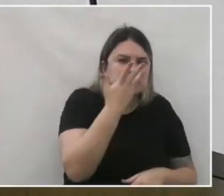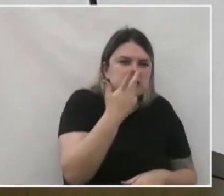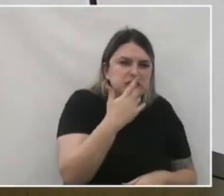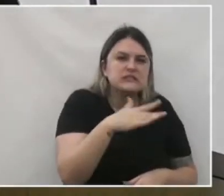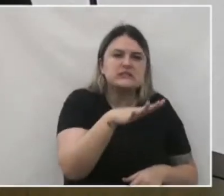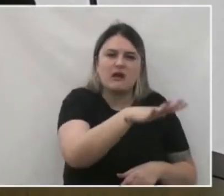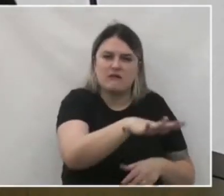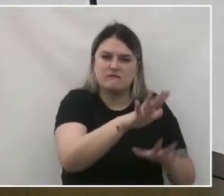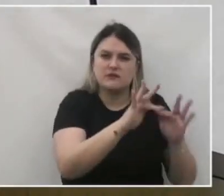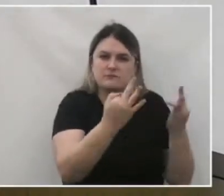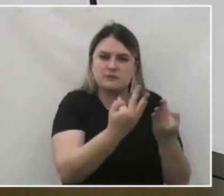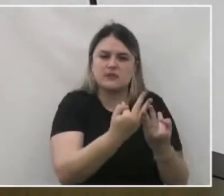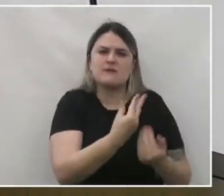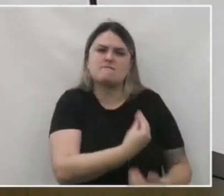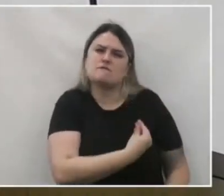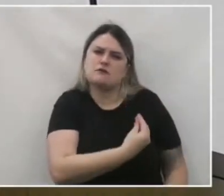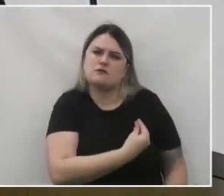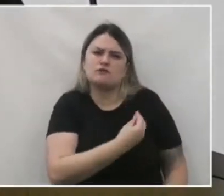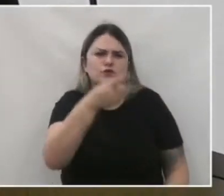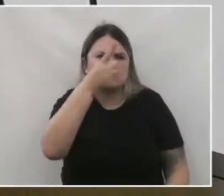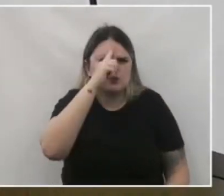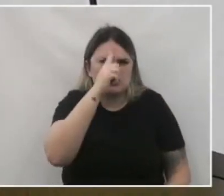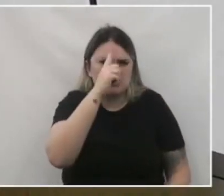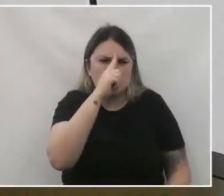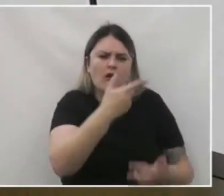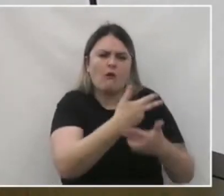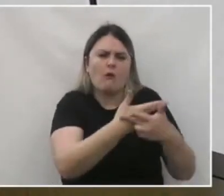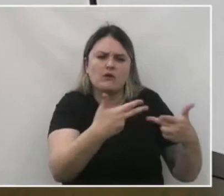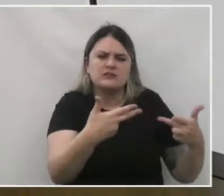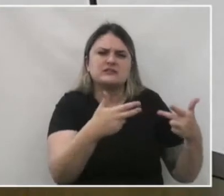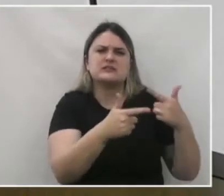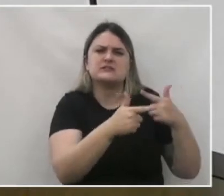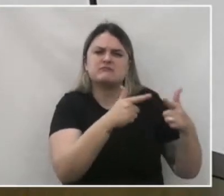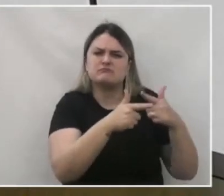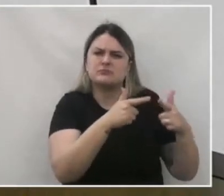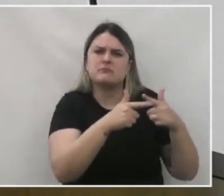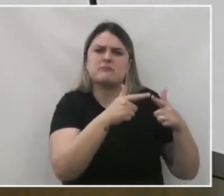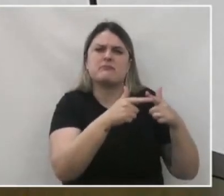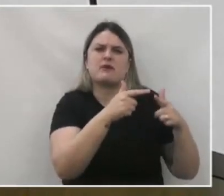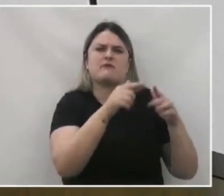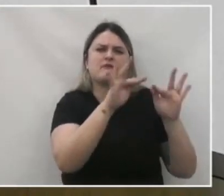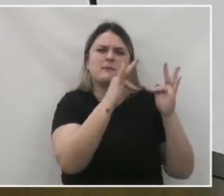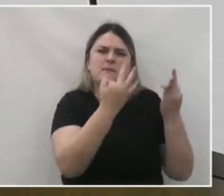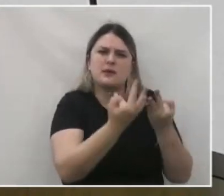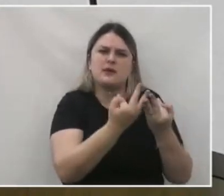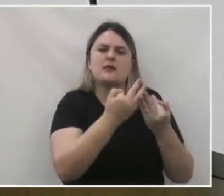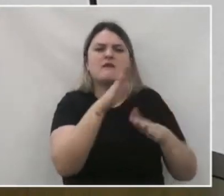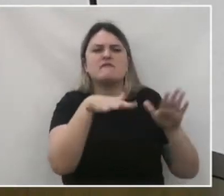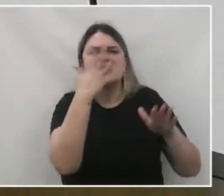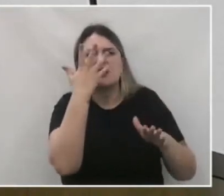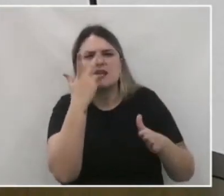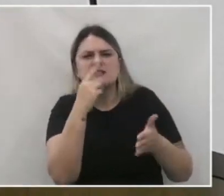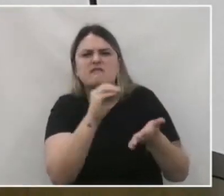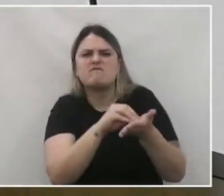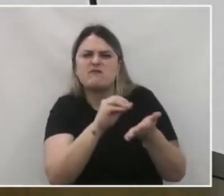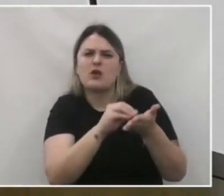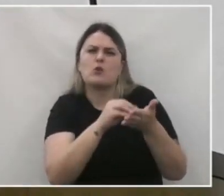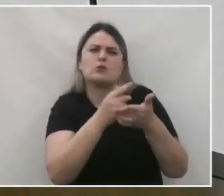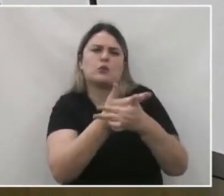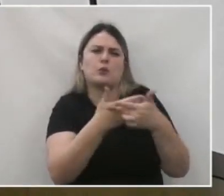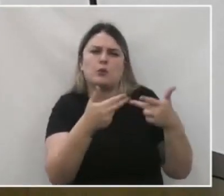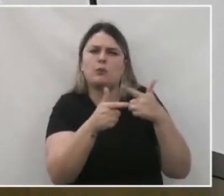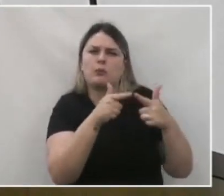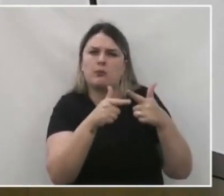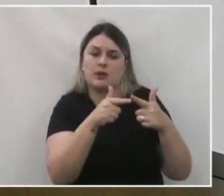vivenciando diariamente conflitos familiares, crianças em situações de negligência, vulnerabilidade familiar e social,